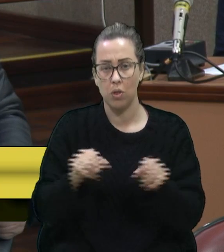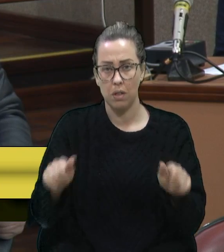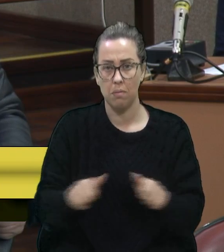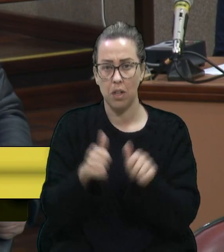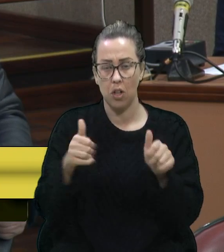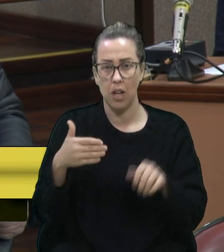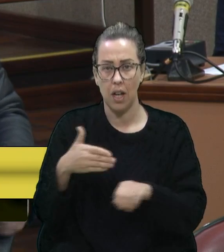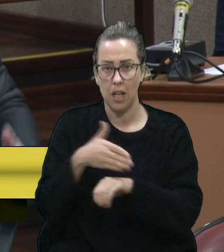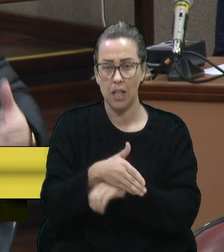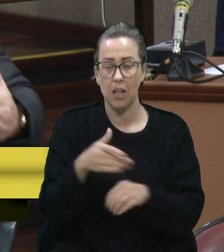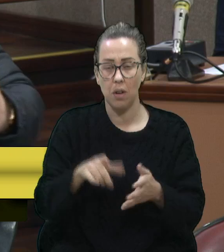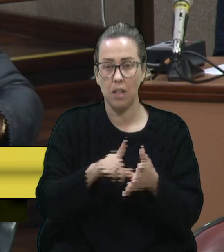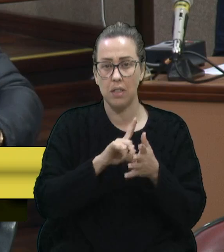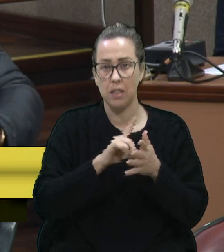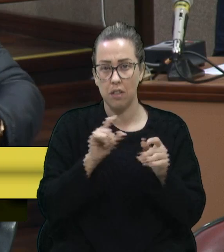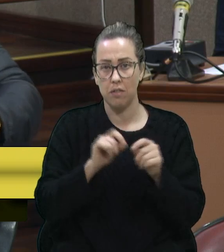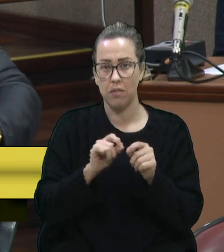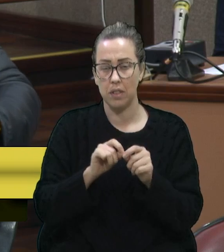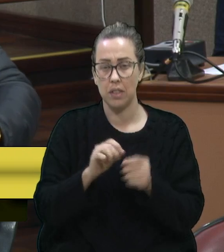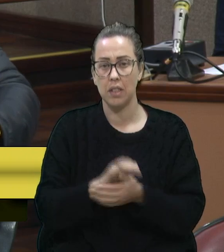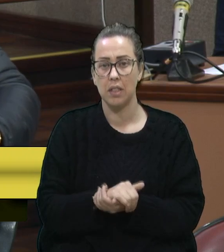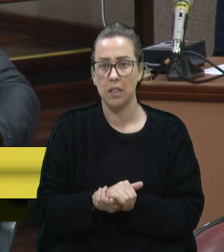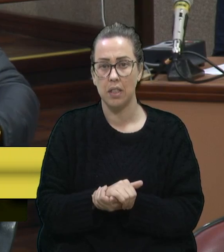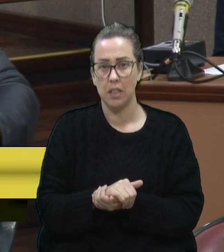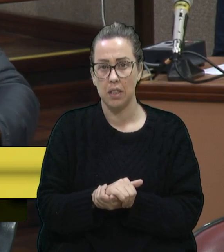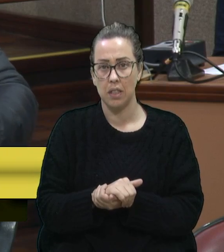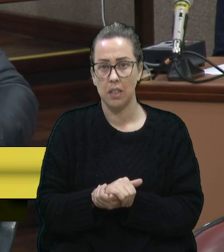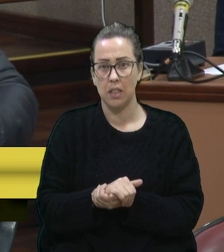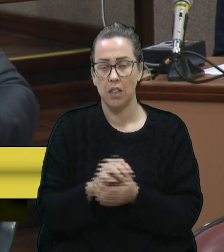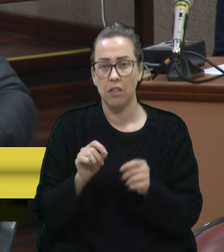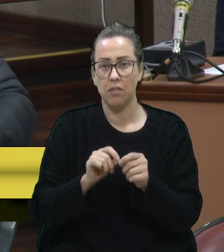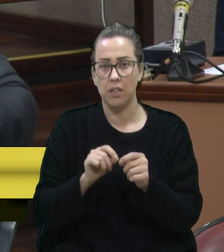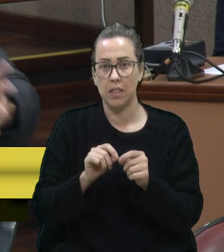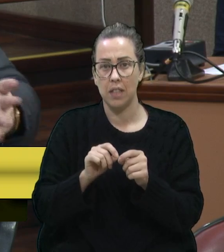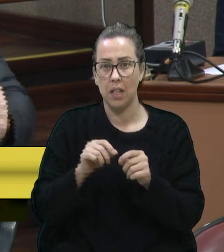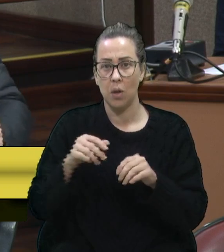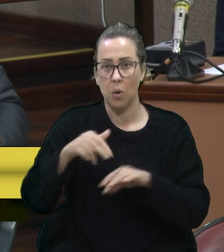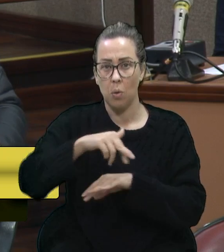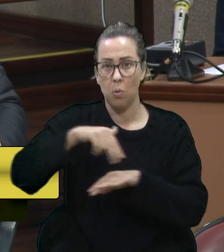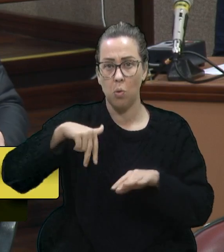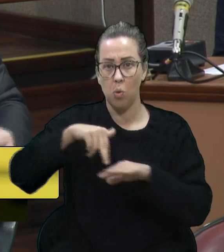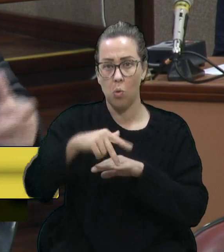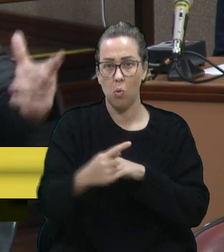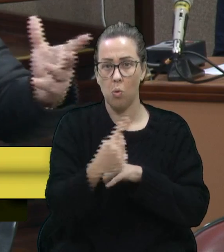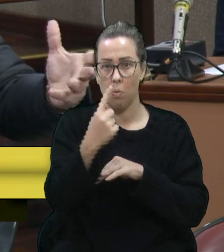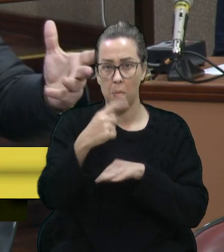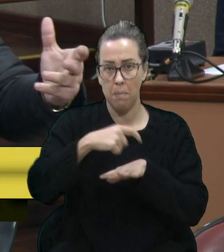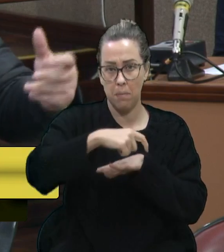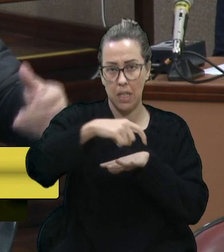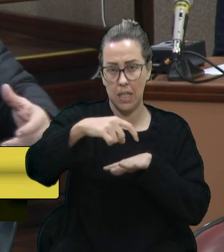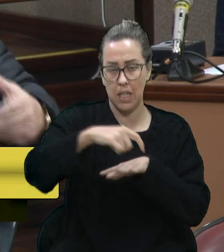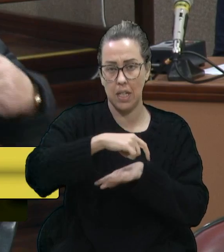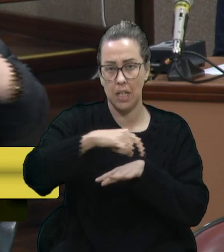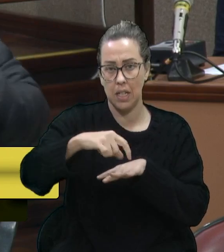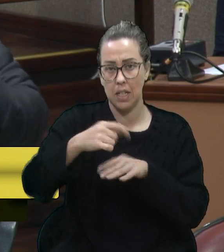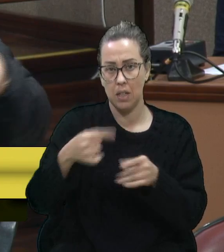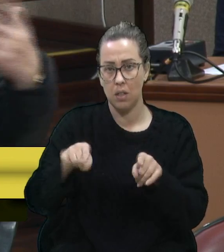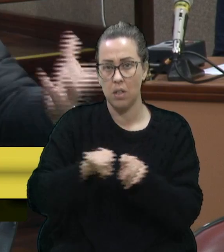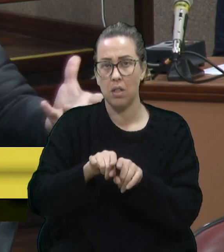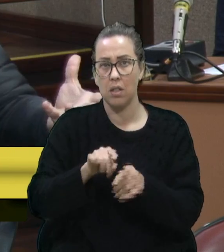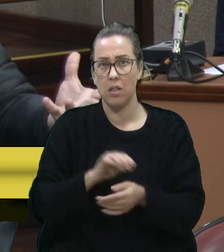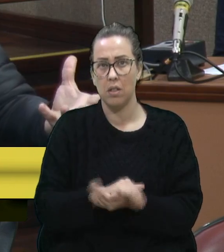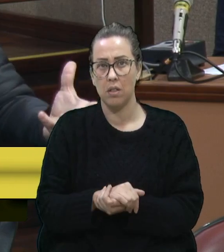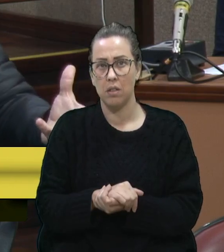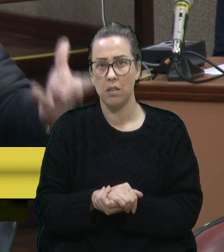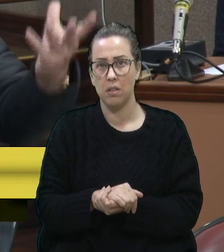aquela entrada o quanto antes, tem que fazer no meio da pista, lá uma espera, para atravessar só uma pista. Então, já estamos juntos, eu me